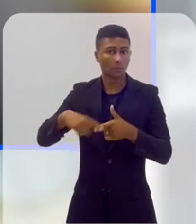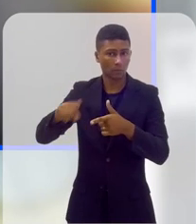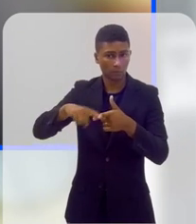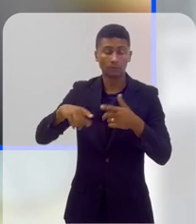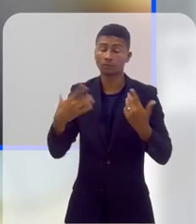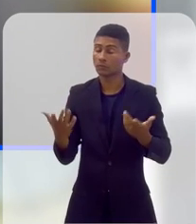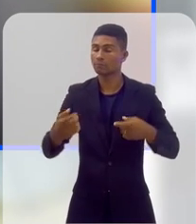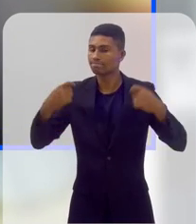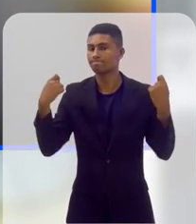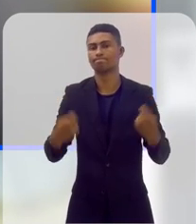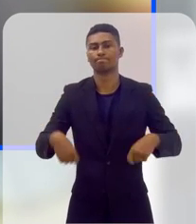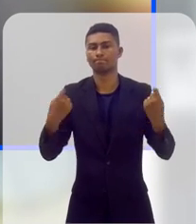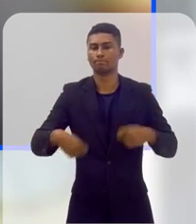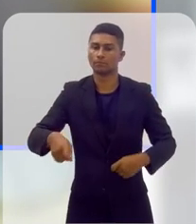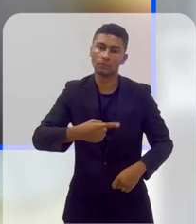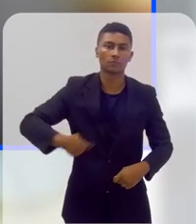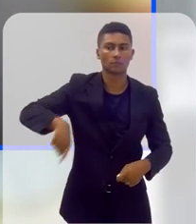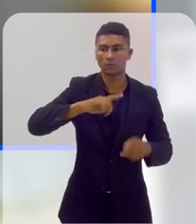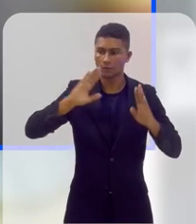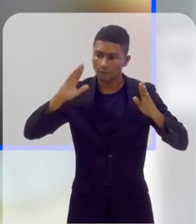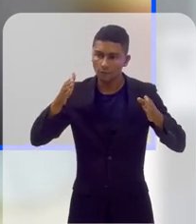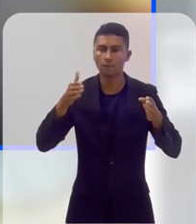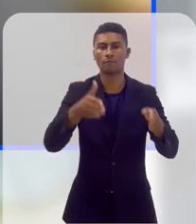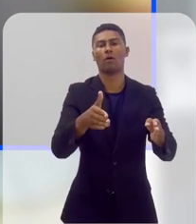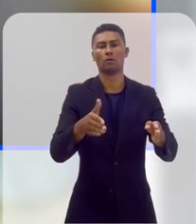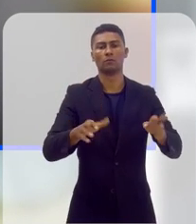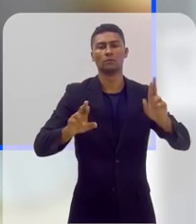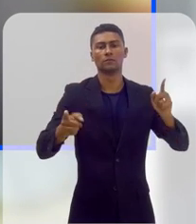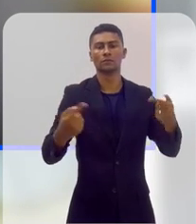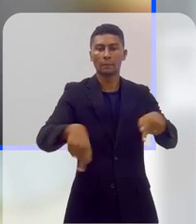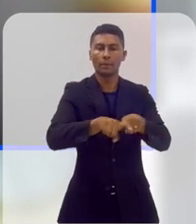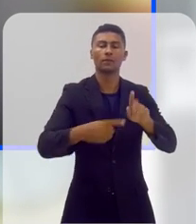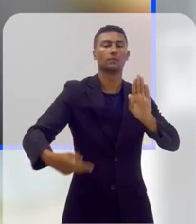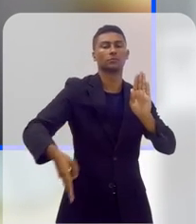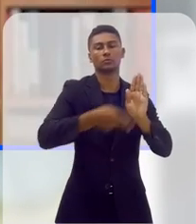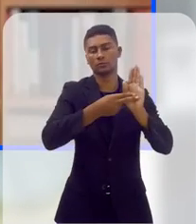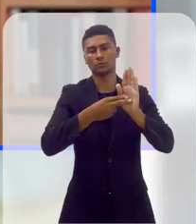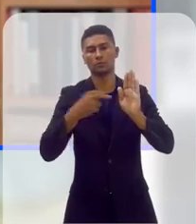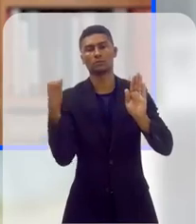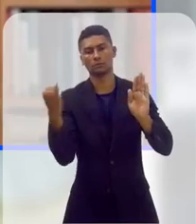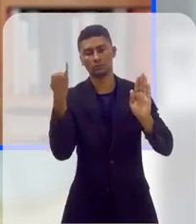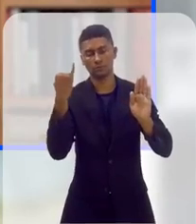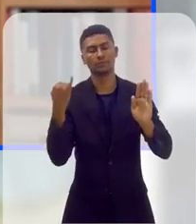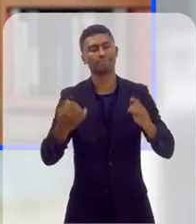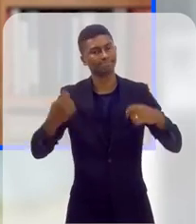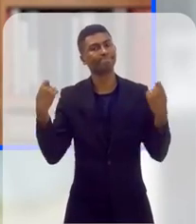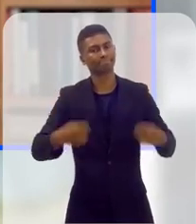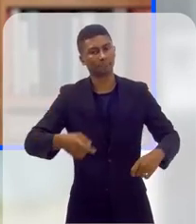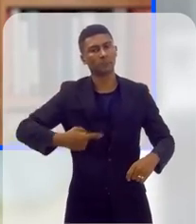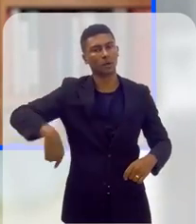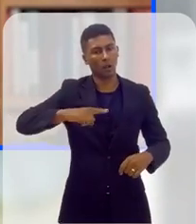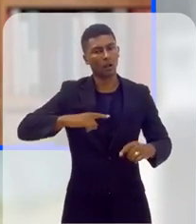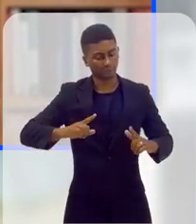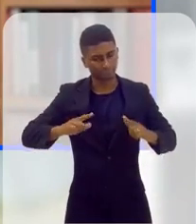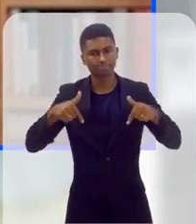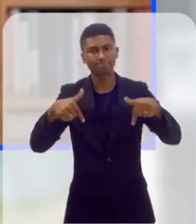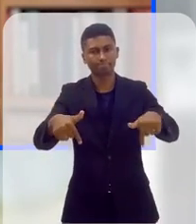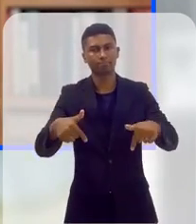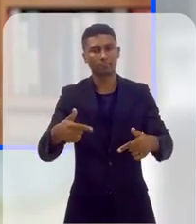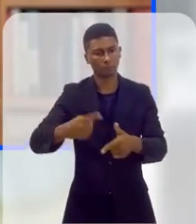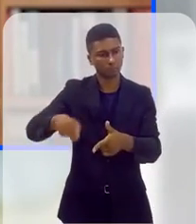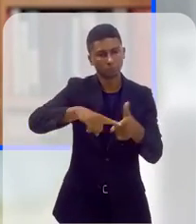que precisa ser enfrentada e que precisa ser resolvida. Obrigada, professor. Obrigada, Felipe. Eu vou fazer um intervalo